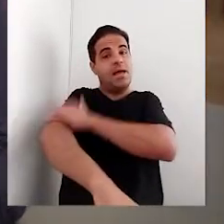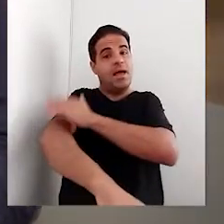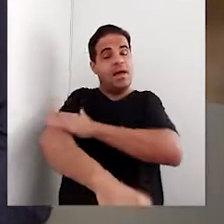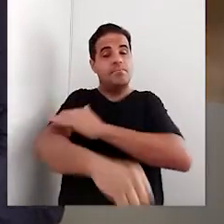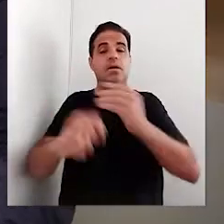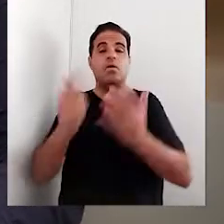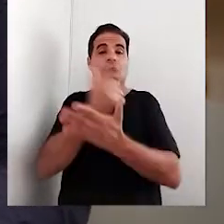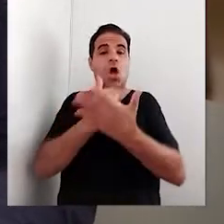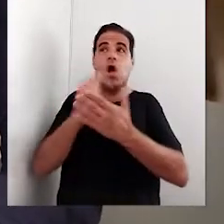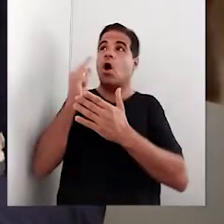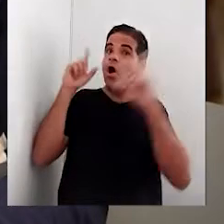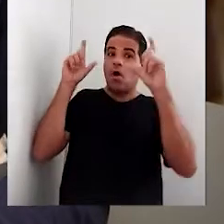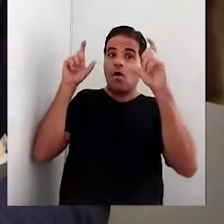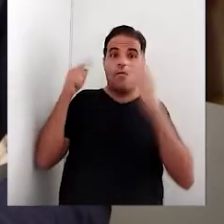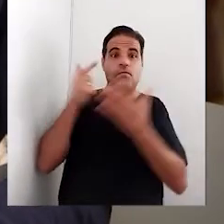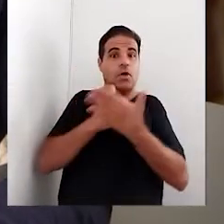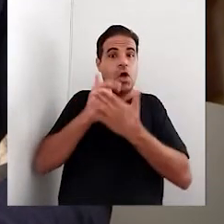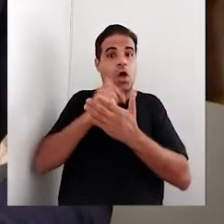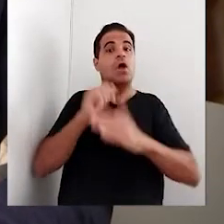Olha aqui essa obra de arte dela.